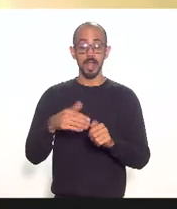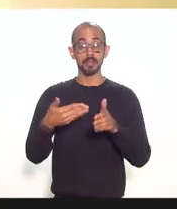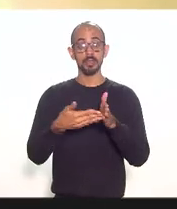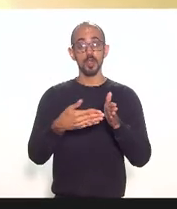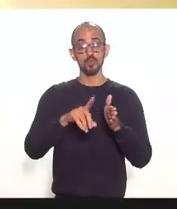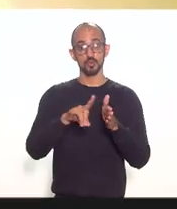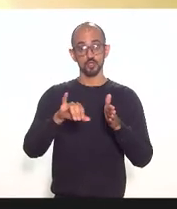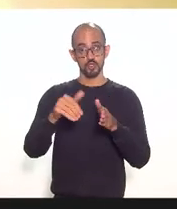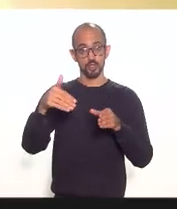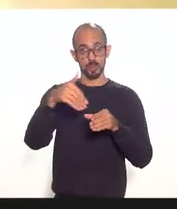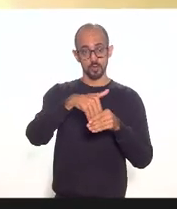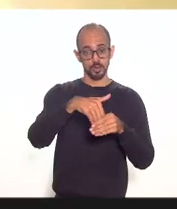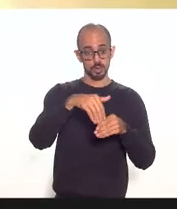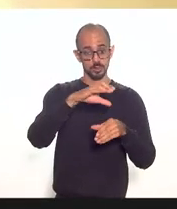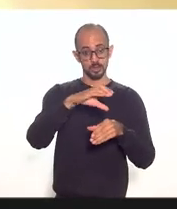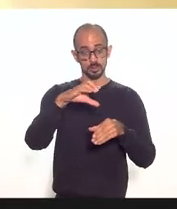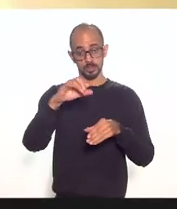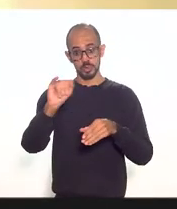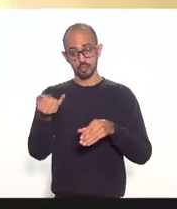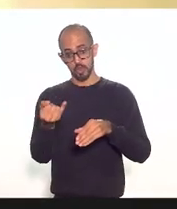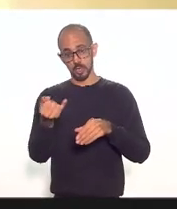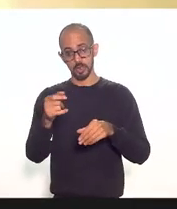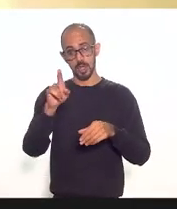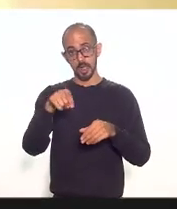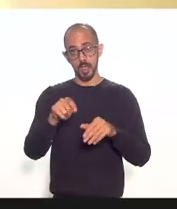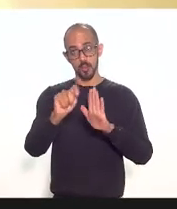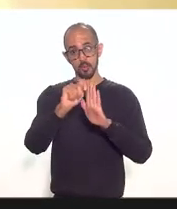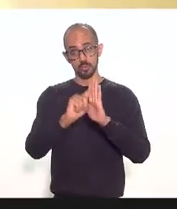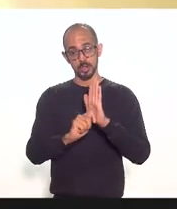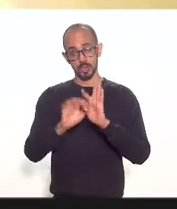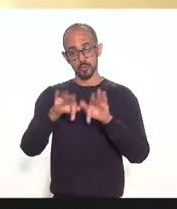junto com a CCJ chegar um texto